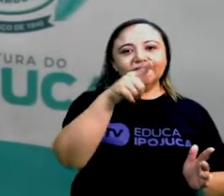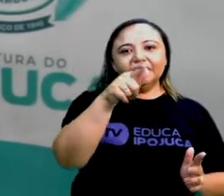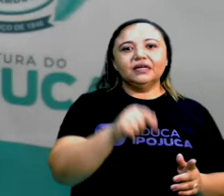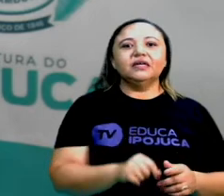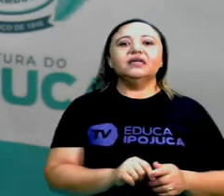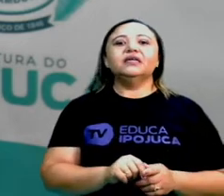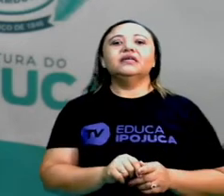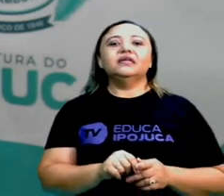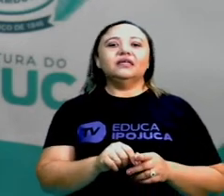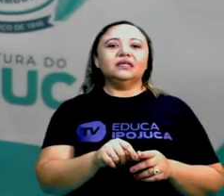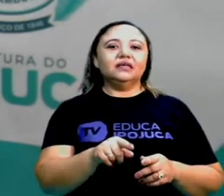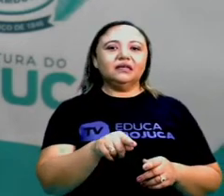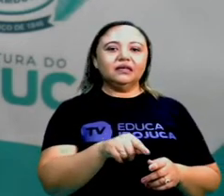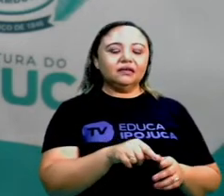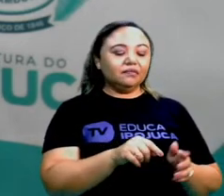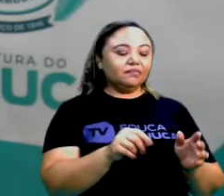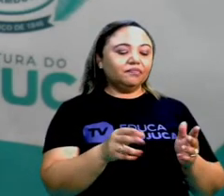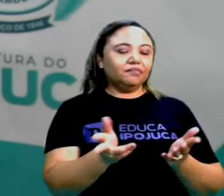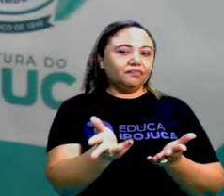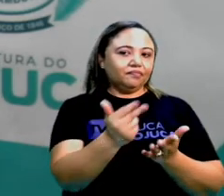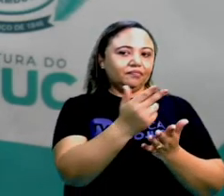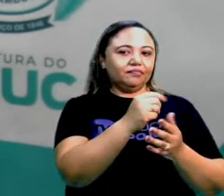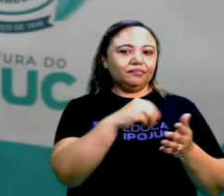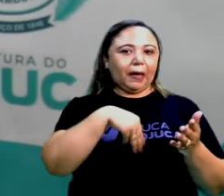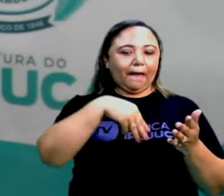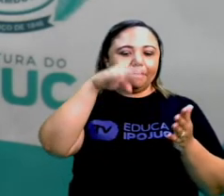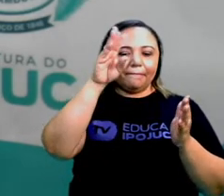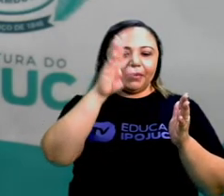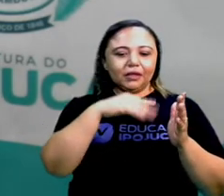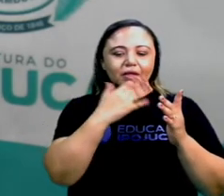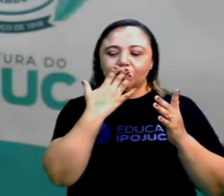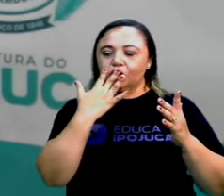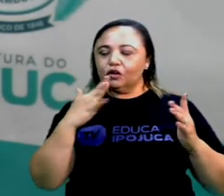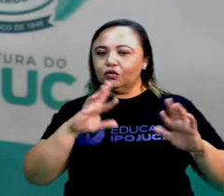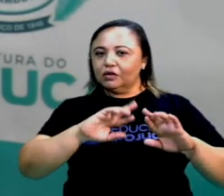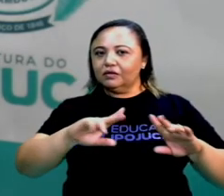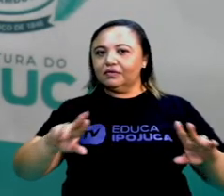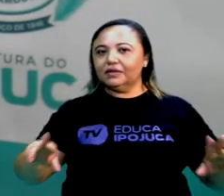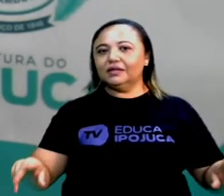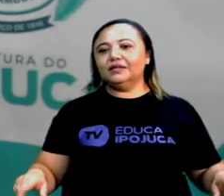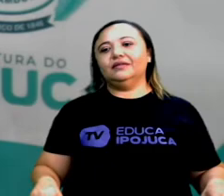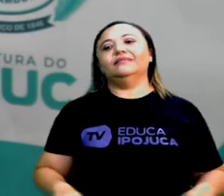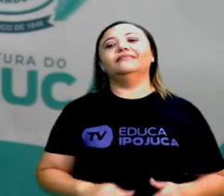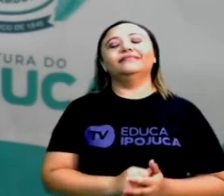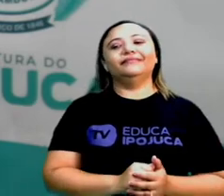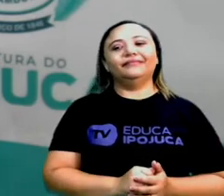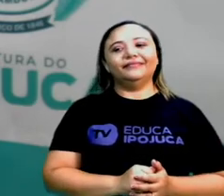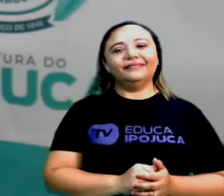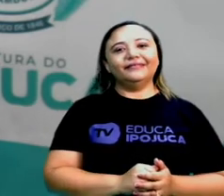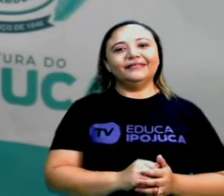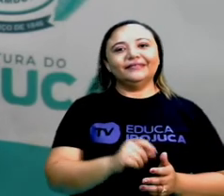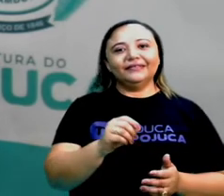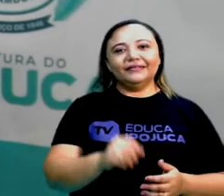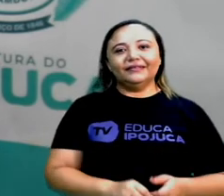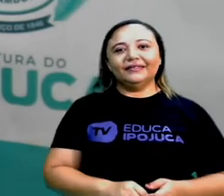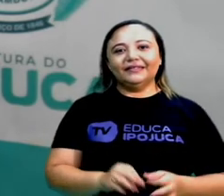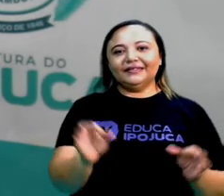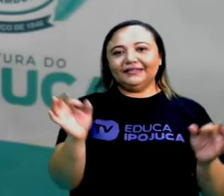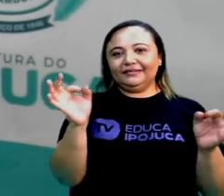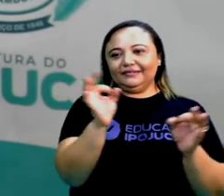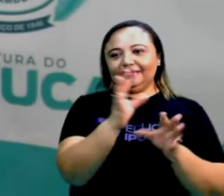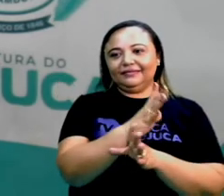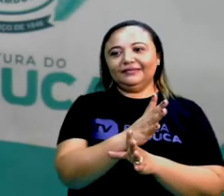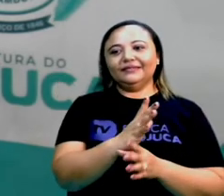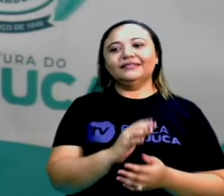bem colorido, mostra pra sua mãe, mostra pra sua professora que você aprendeu na aula da TV Ipojuca, tá certo? Um beijo grande pra